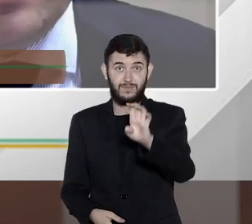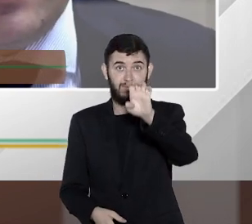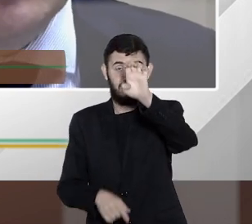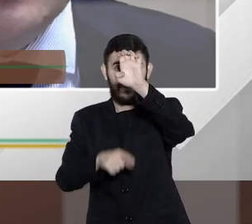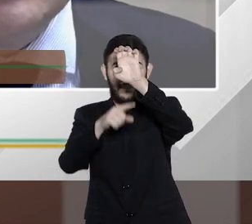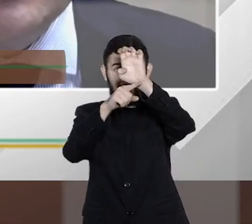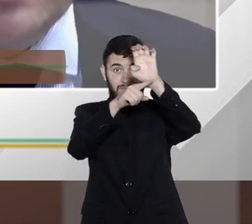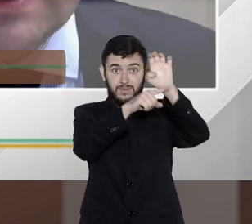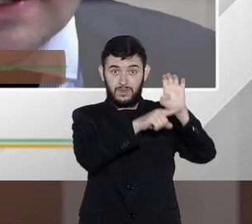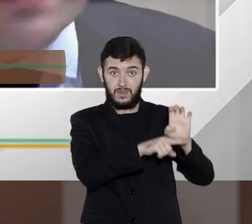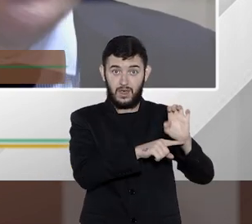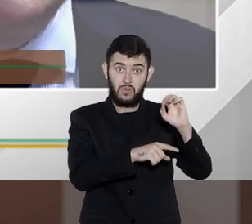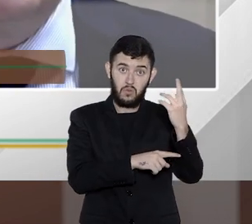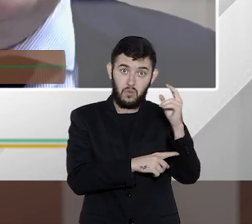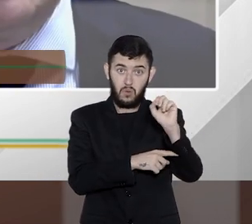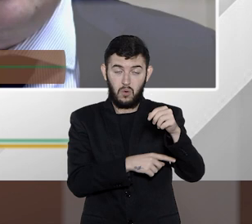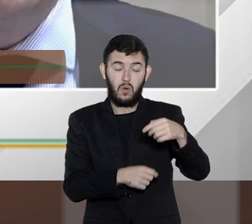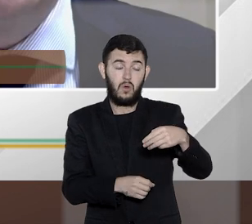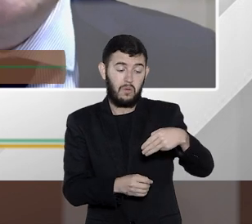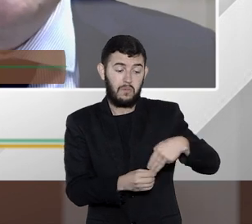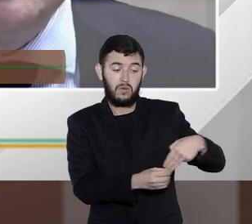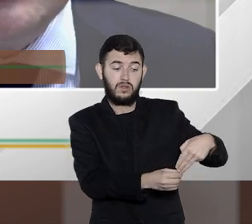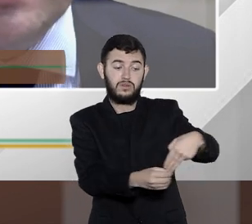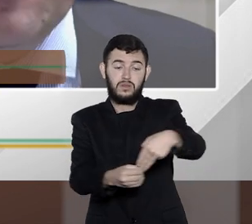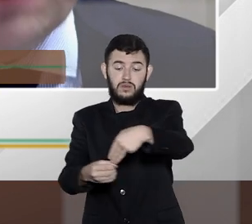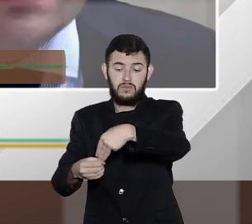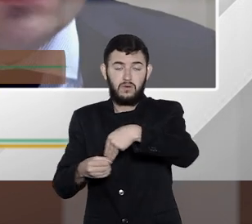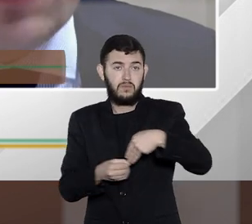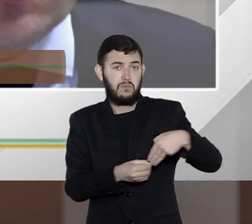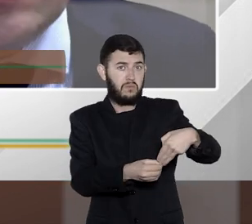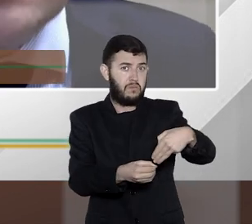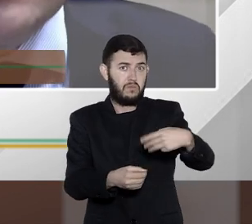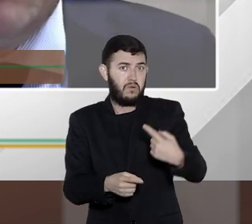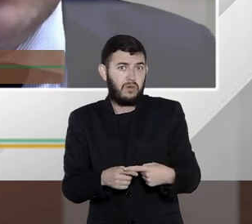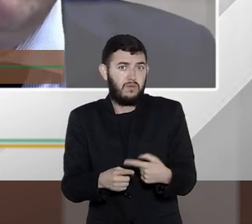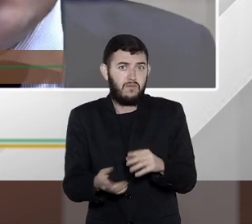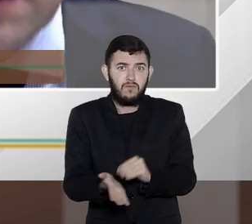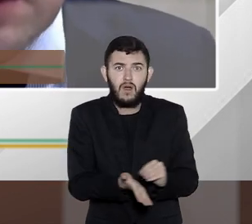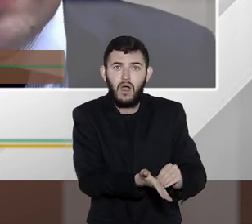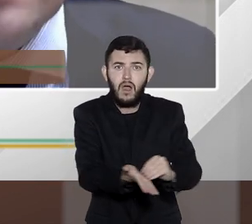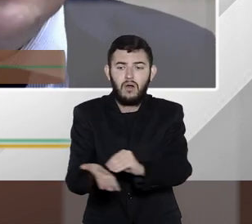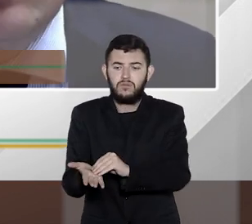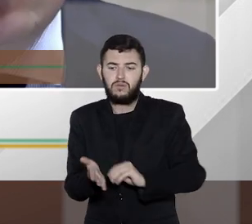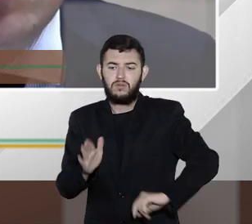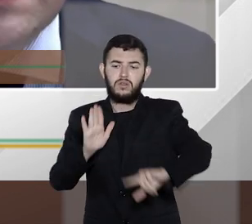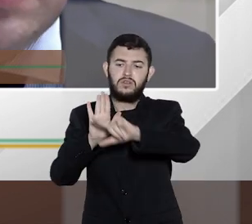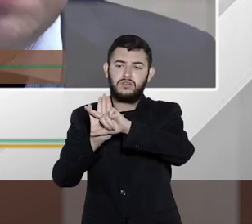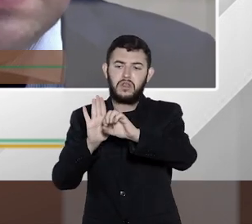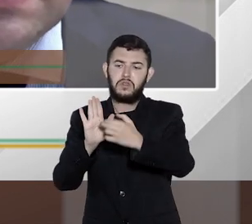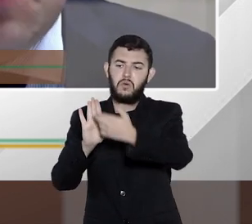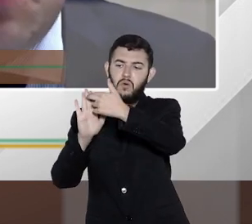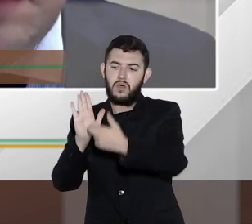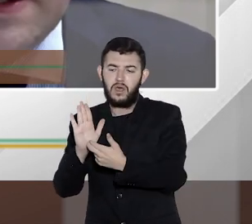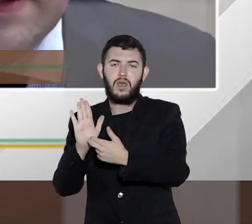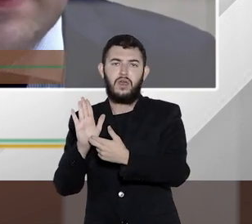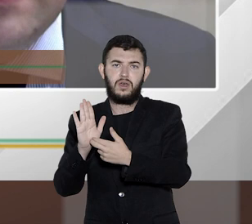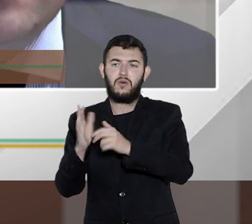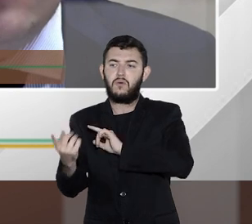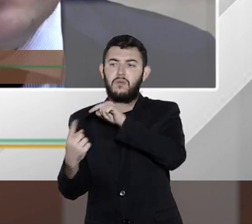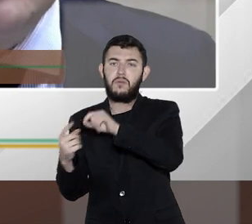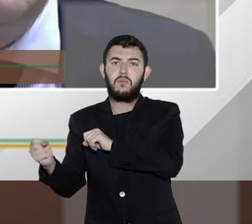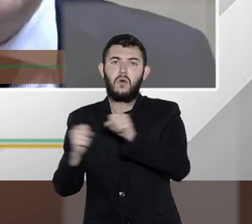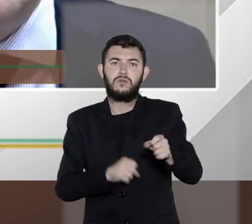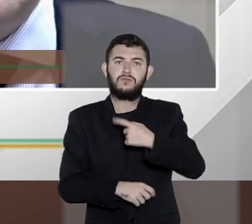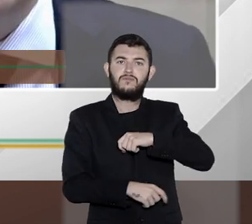né? Ausente de legislação, ausente de situações que prevejam essa conduta da administração pública.